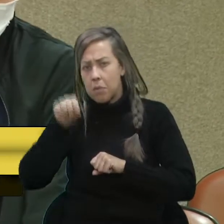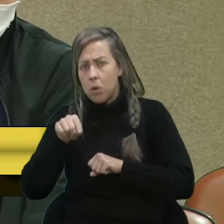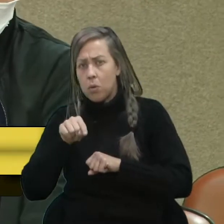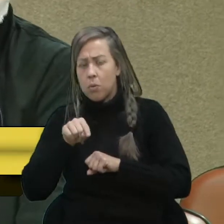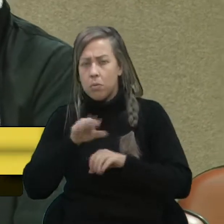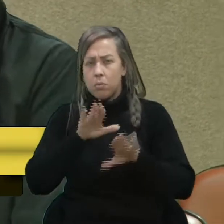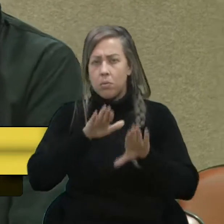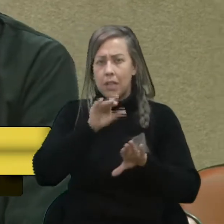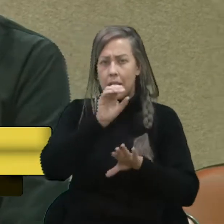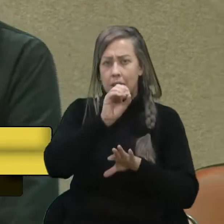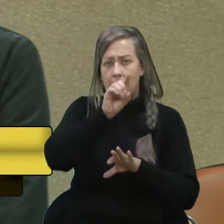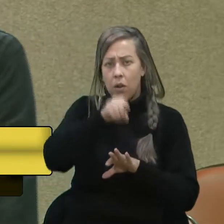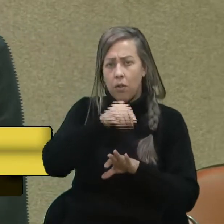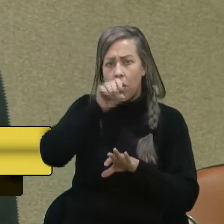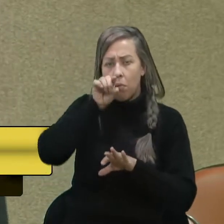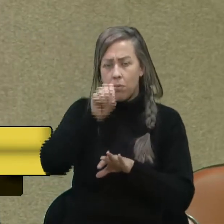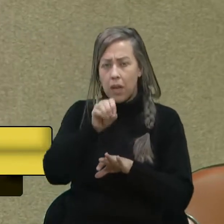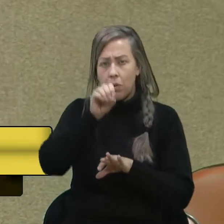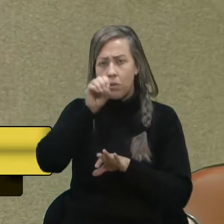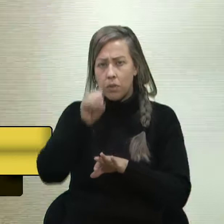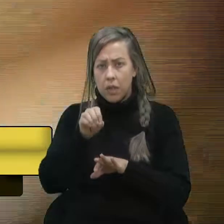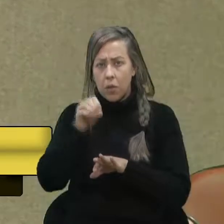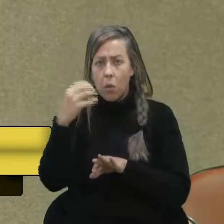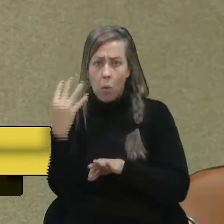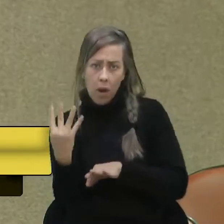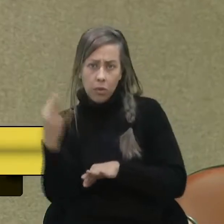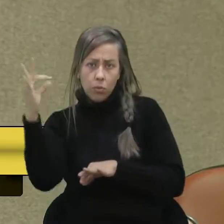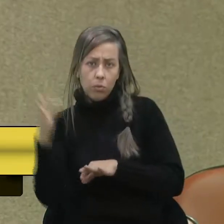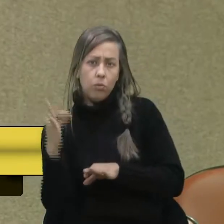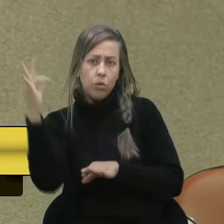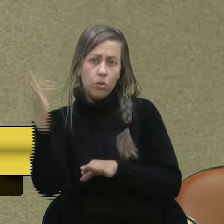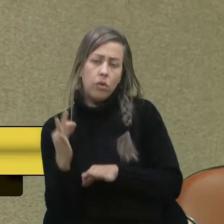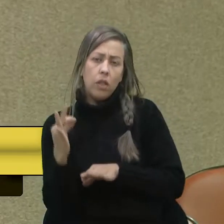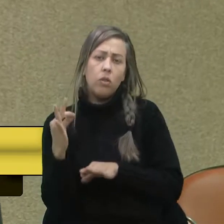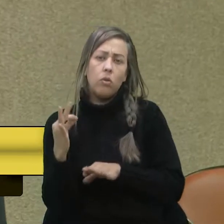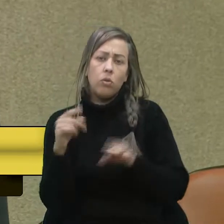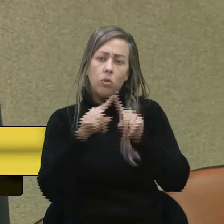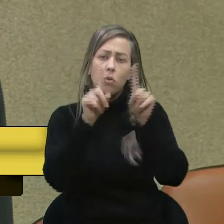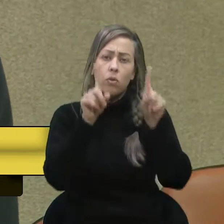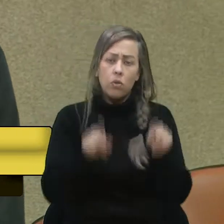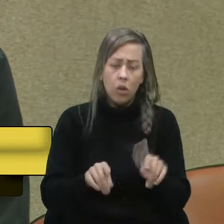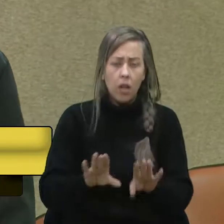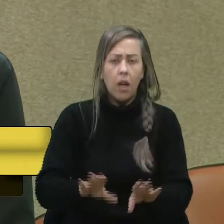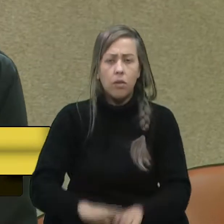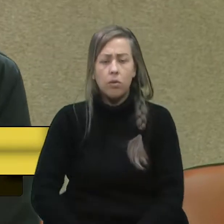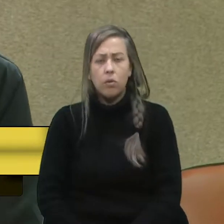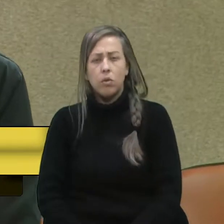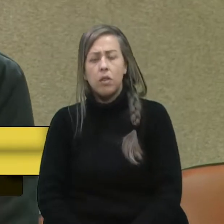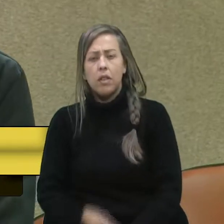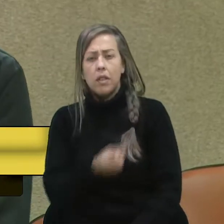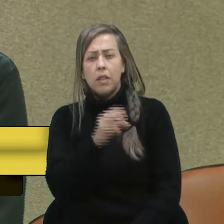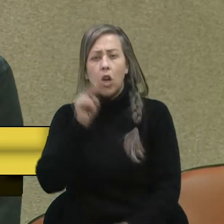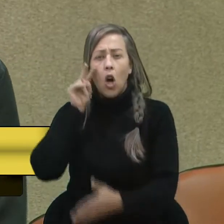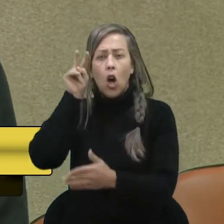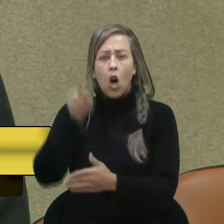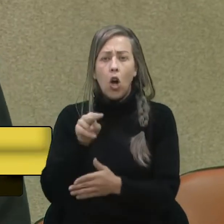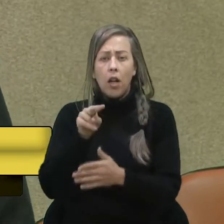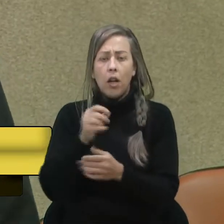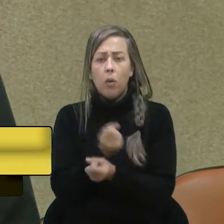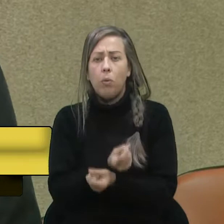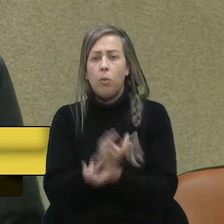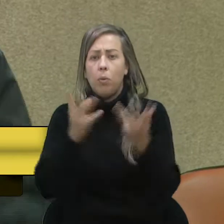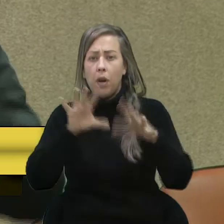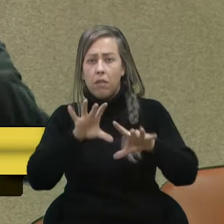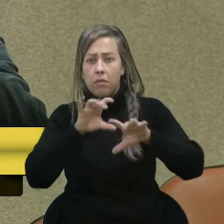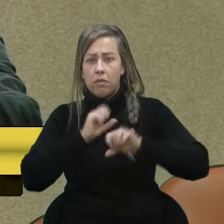0,004% do quadro funcional. Quando a gente olha o número de infectados na